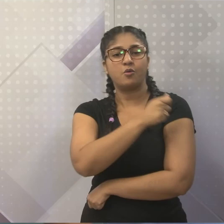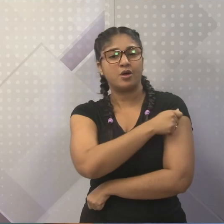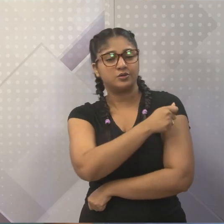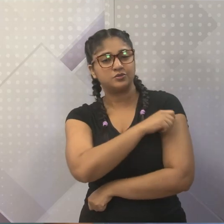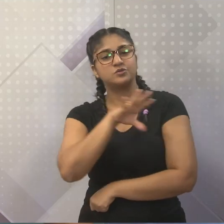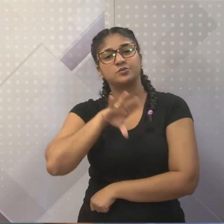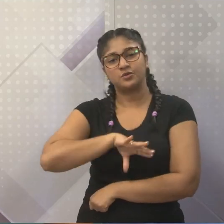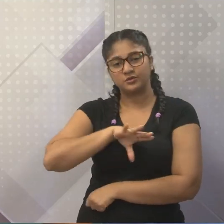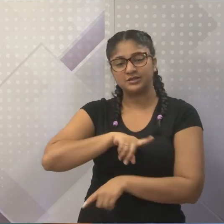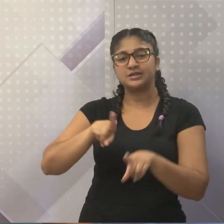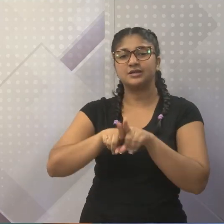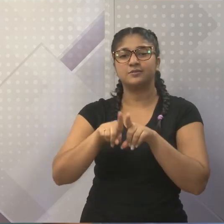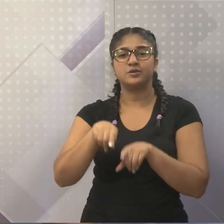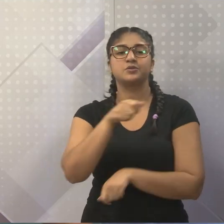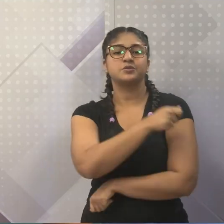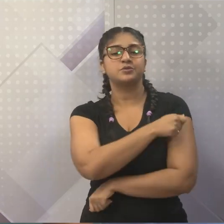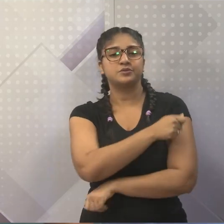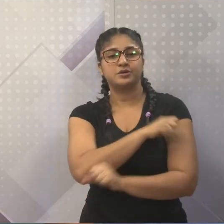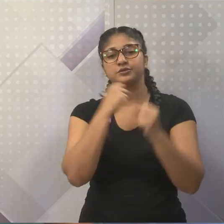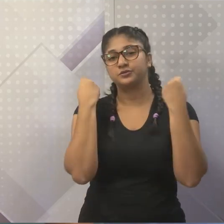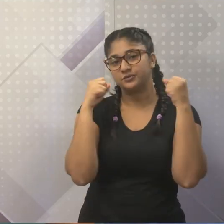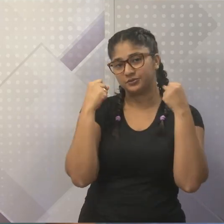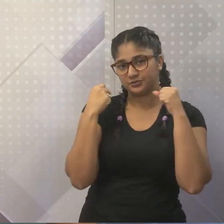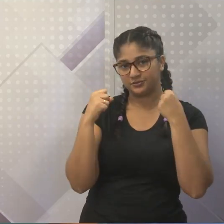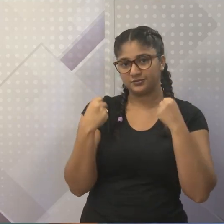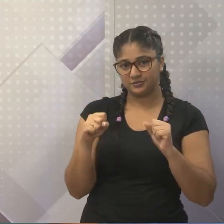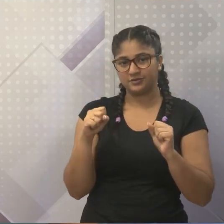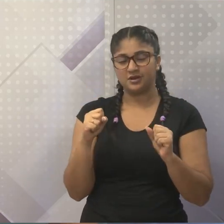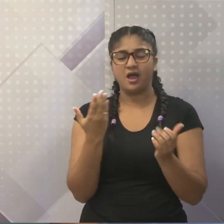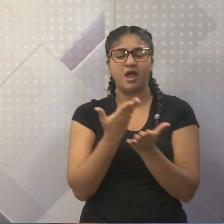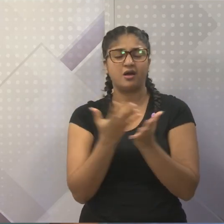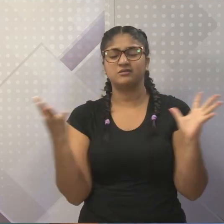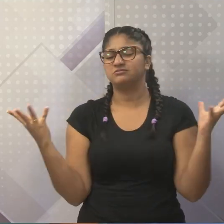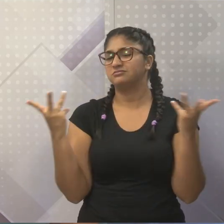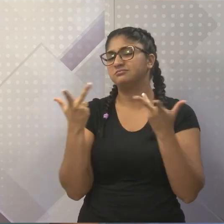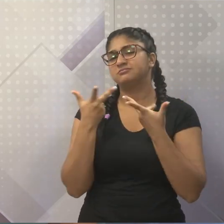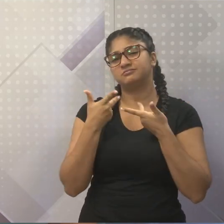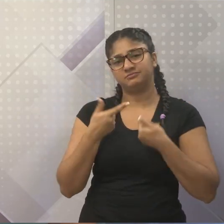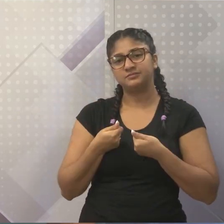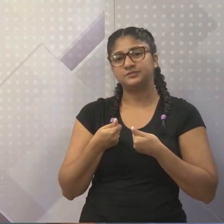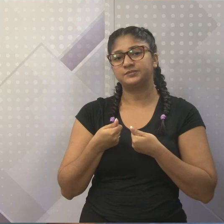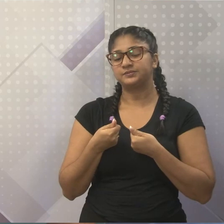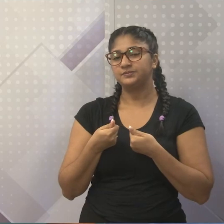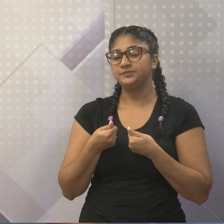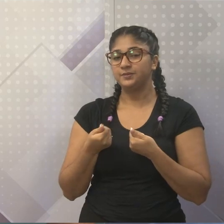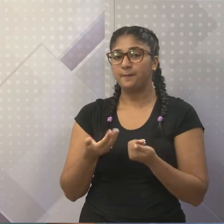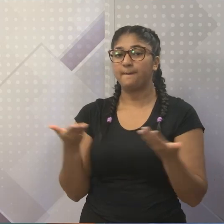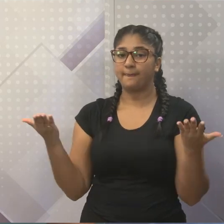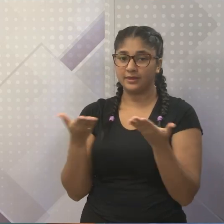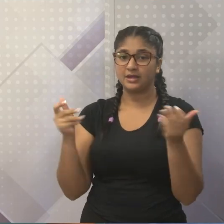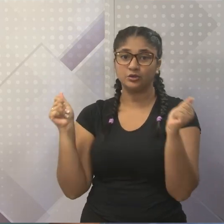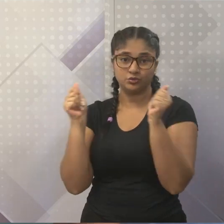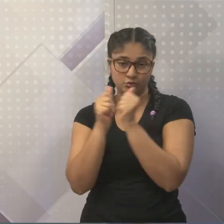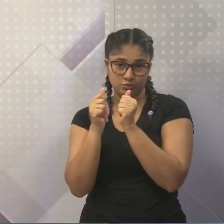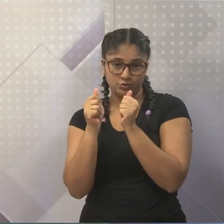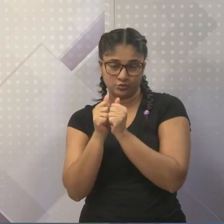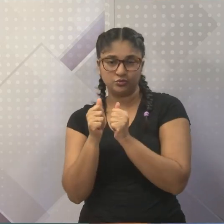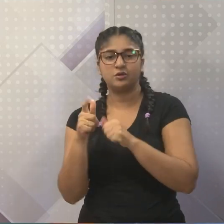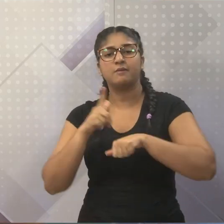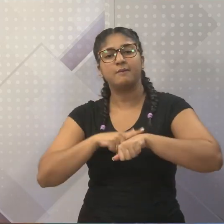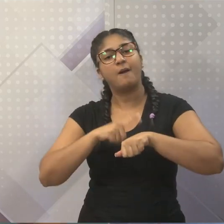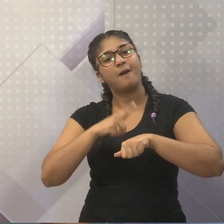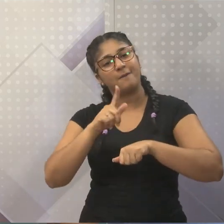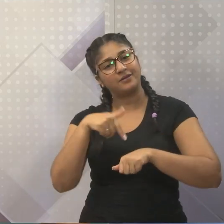português, mas de educação física aprenderam bastante nessa aula de hoje, riquíssima. E dizer o seguinte, que estaremos juntos em outras